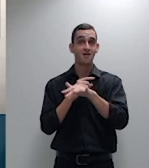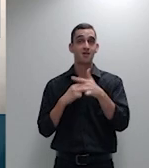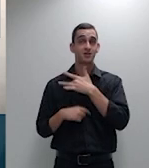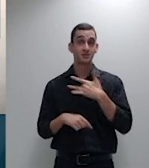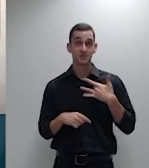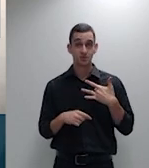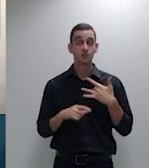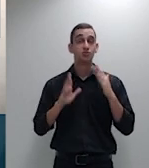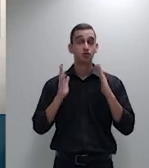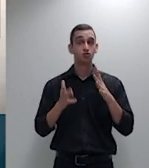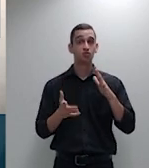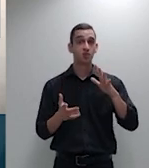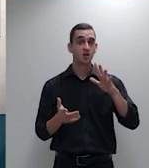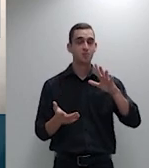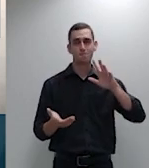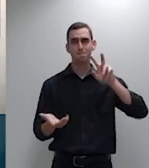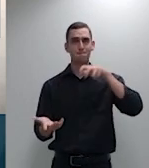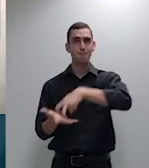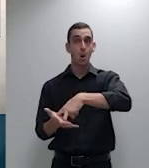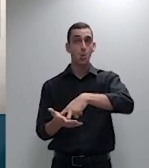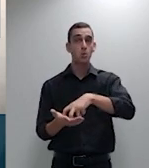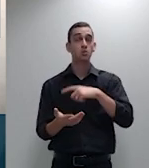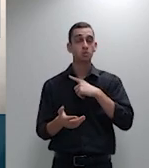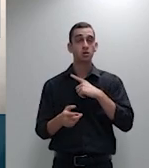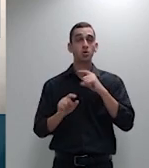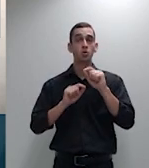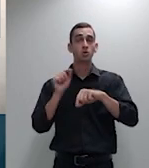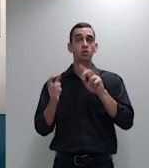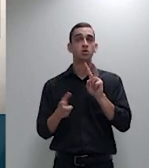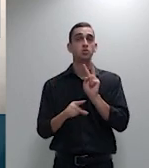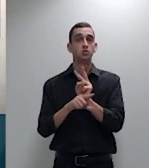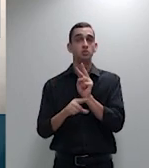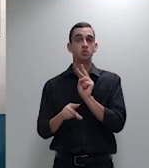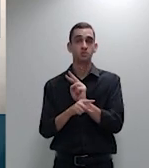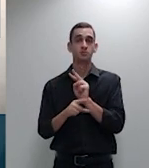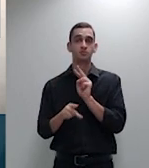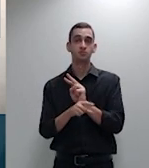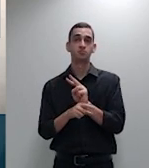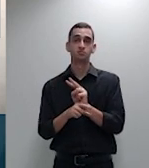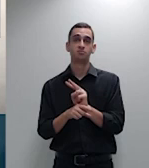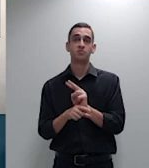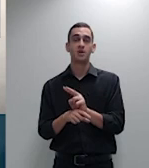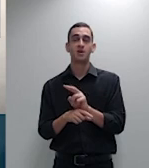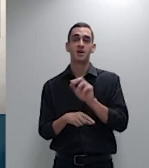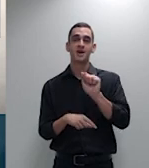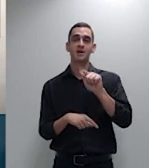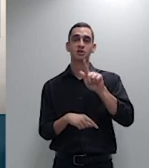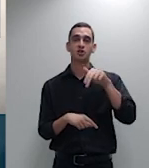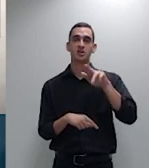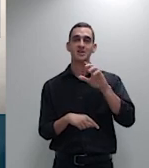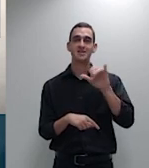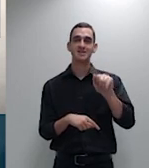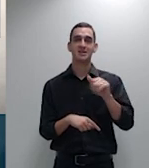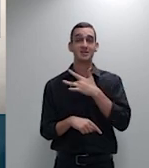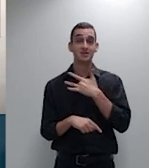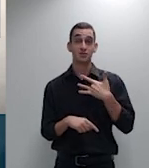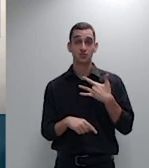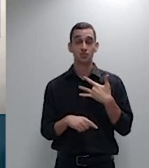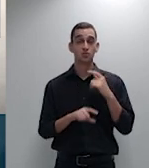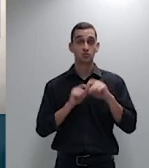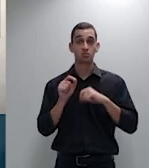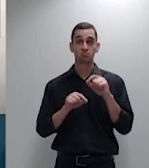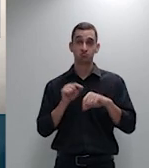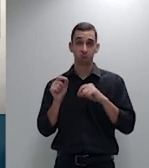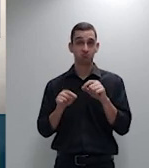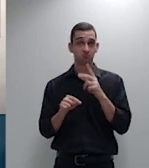supervisão que é feita pela senhora Agência Nacional de Saúde de modo não competente não é que não é incompetente mas